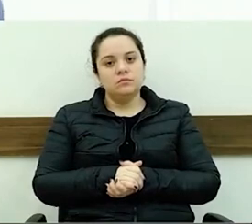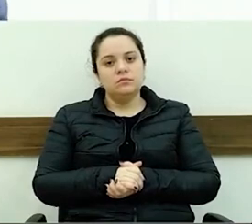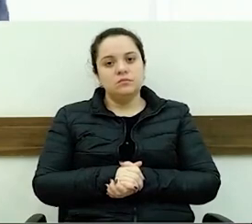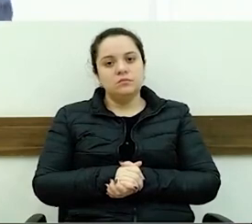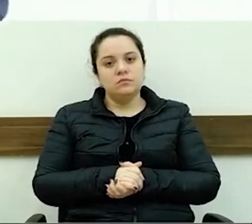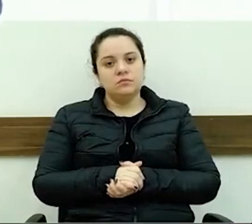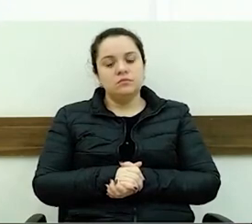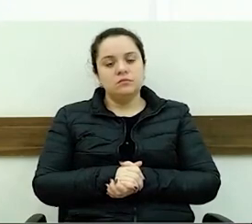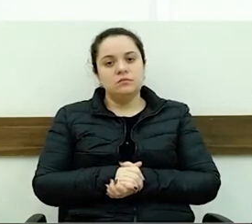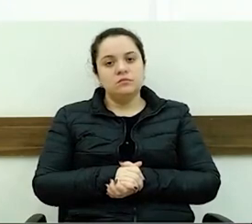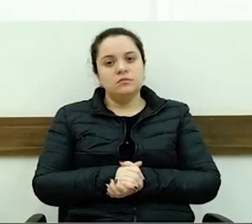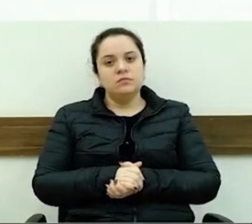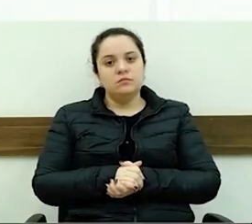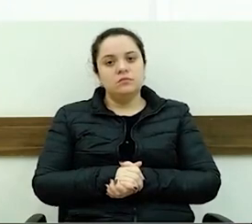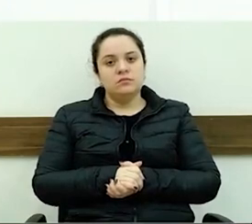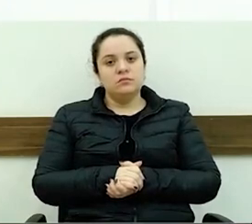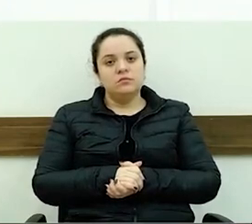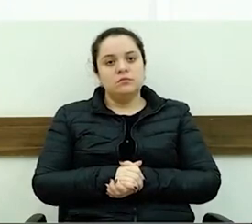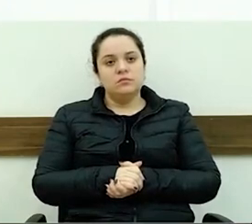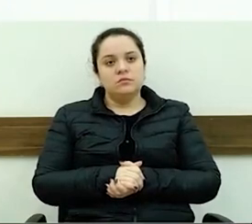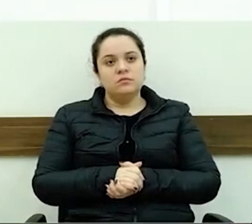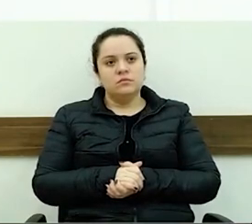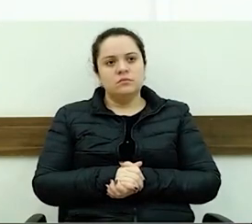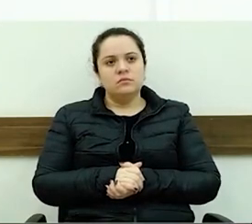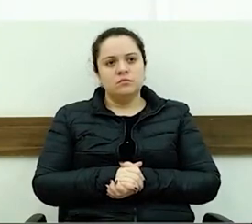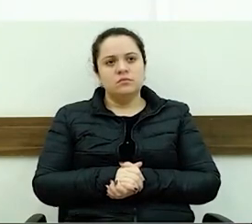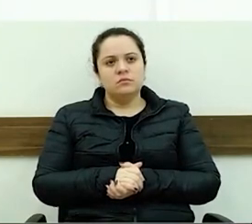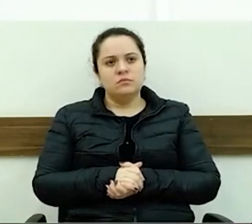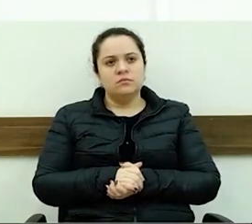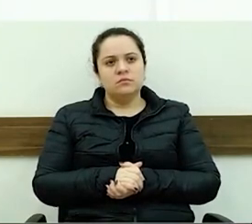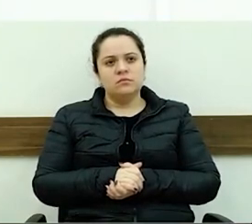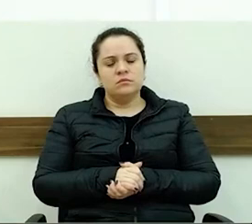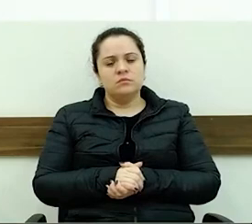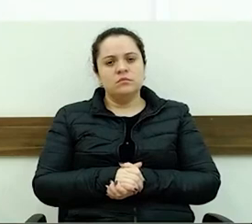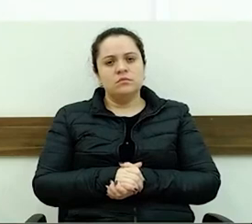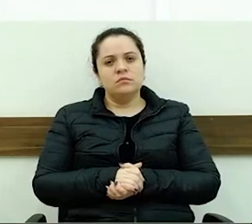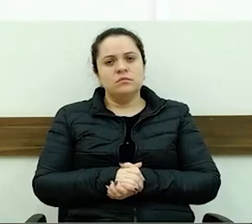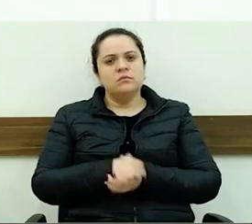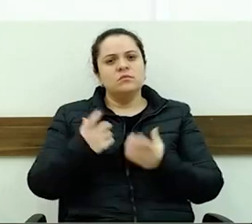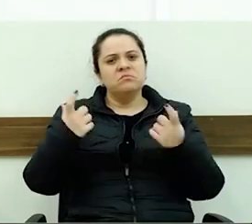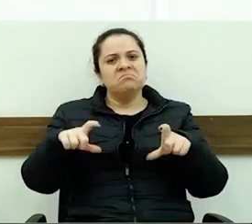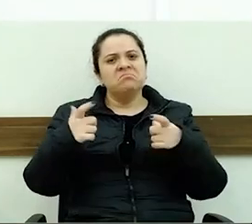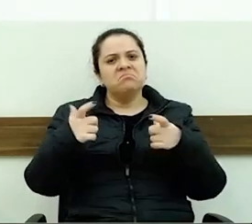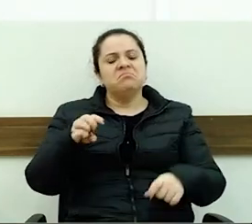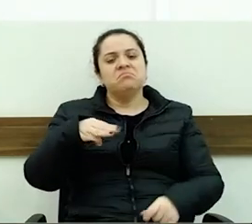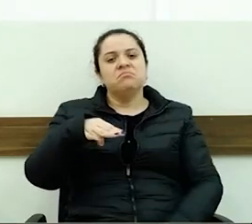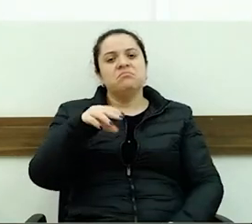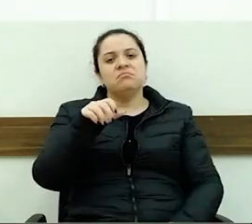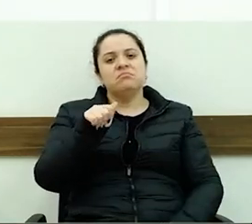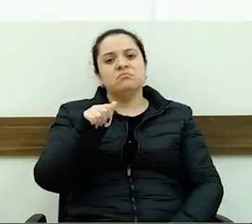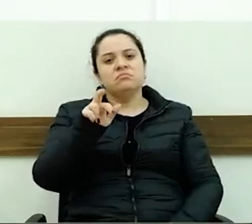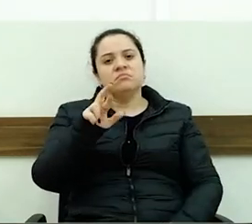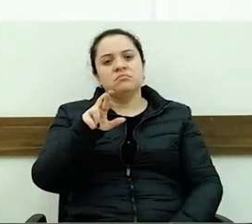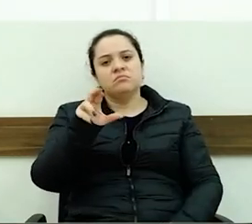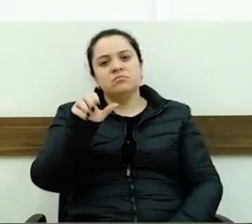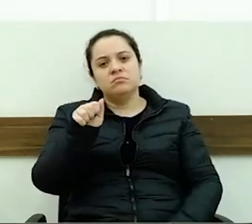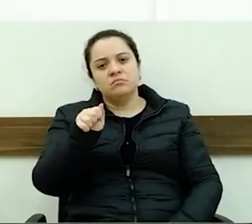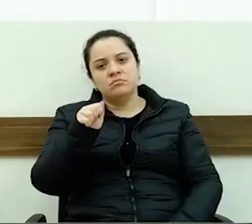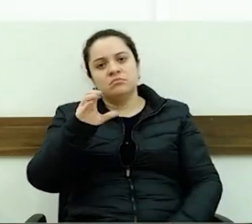que naquele tumulto de gente que eu visualizei lá no Maracajú dos Gaúchos, muita gente, uma festa